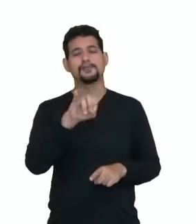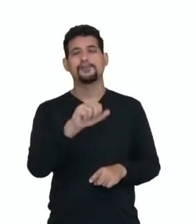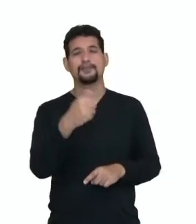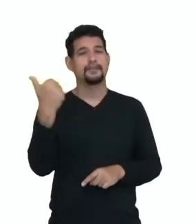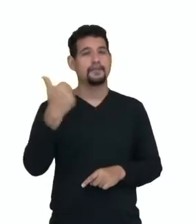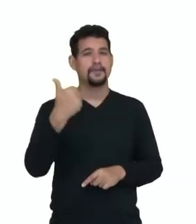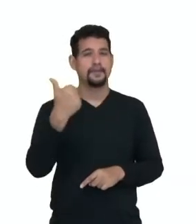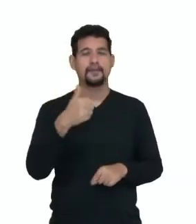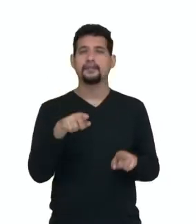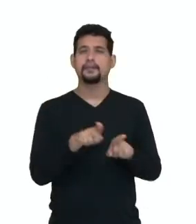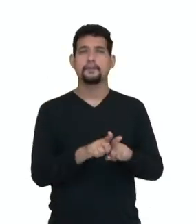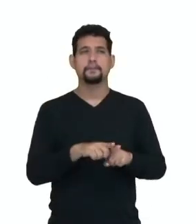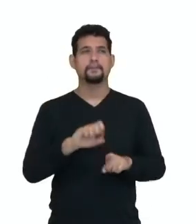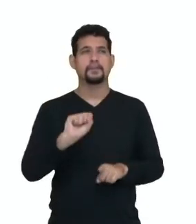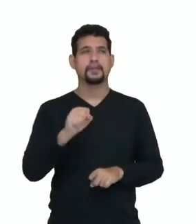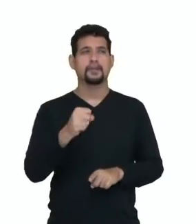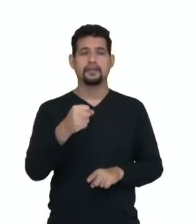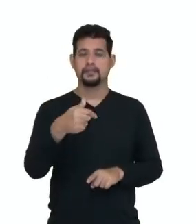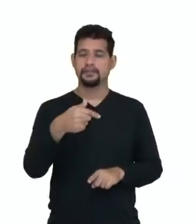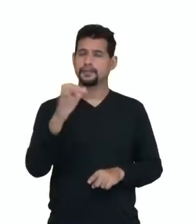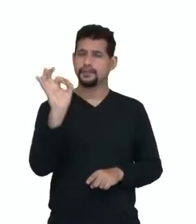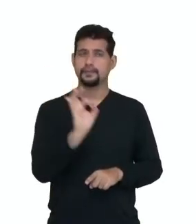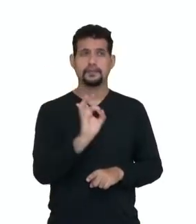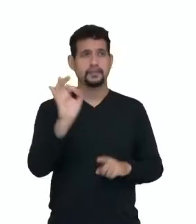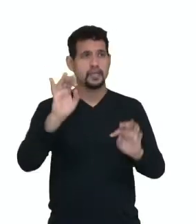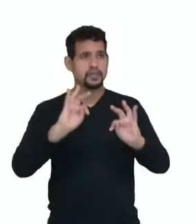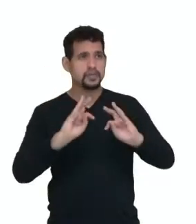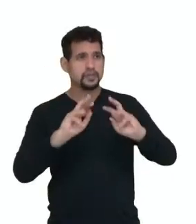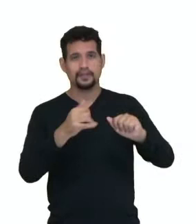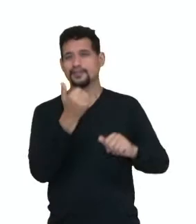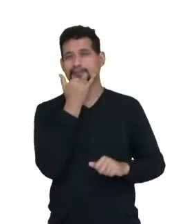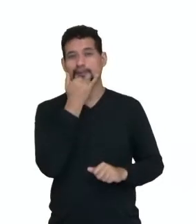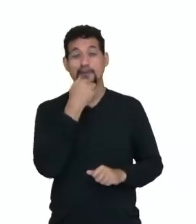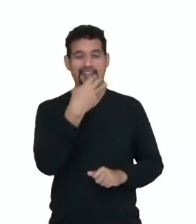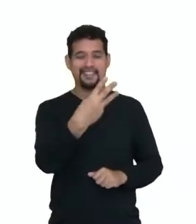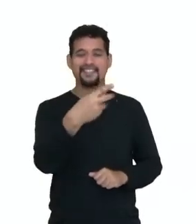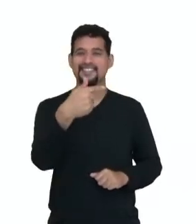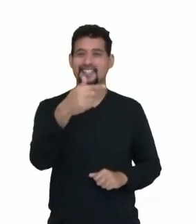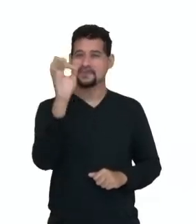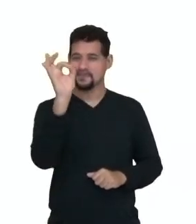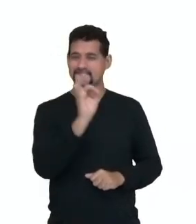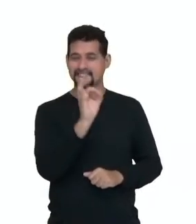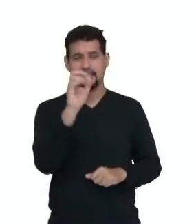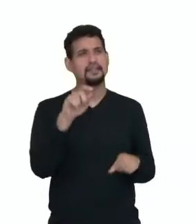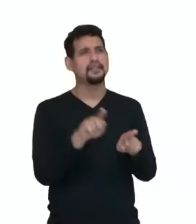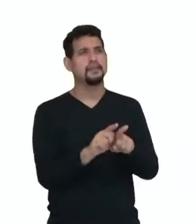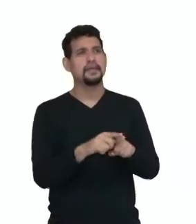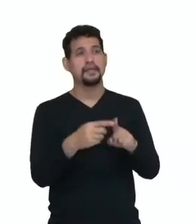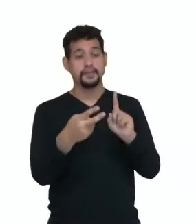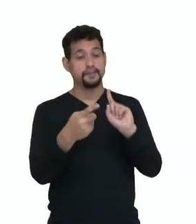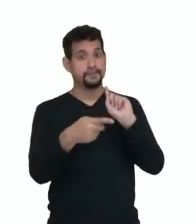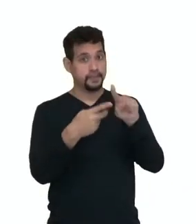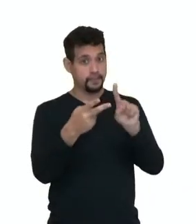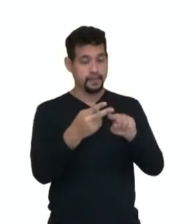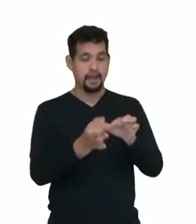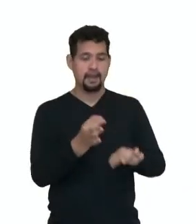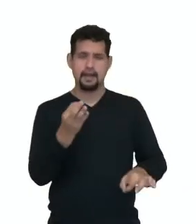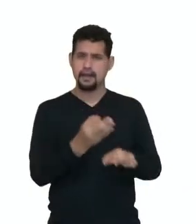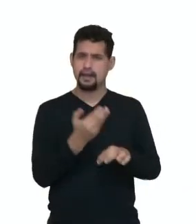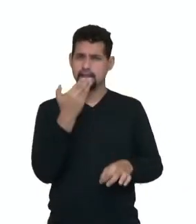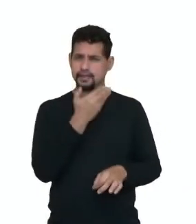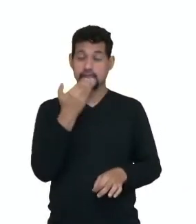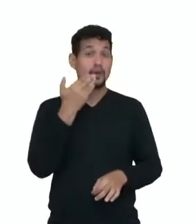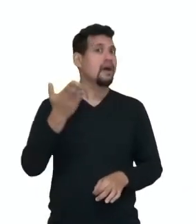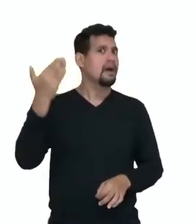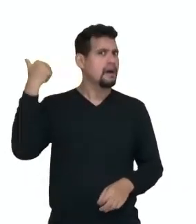lugar com 37% de tudo que é produzido em questão de produtos agrícolas, seguido pela cana-de-açúcar que